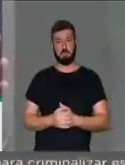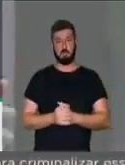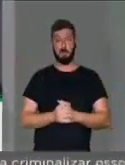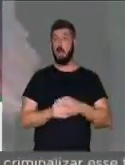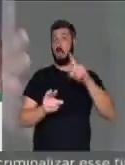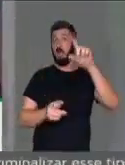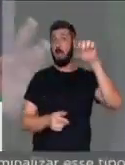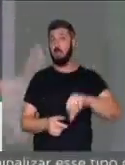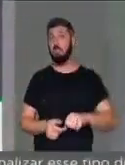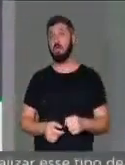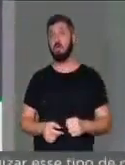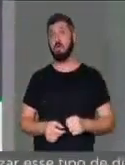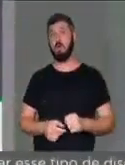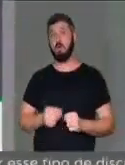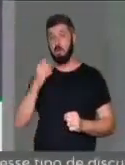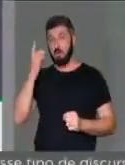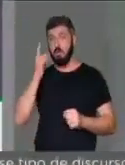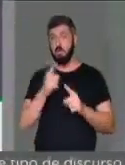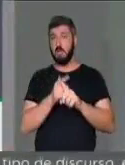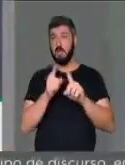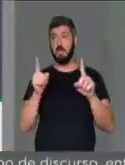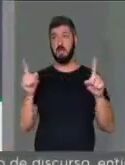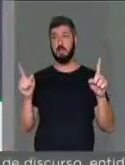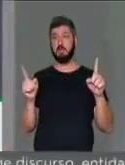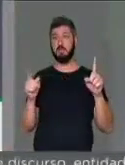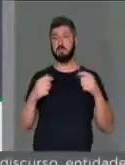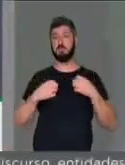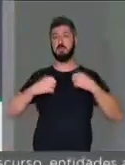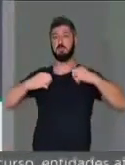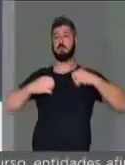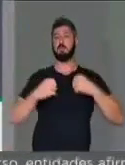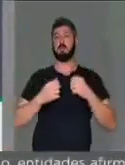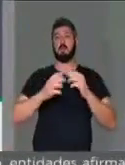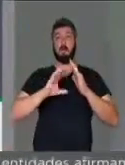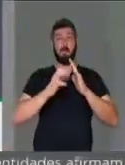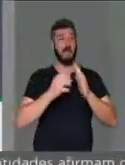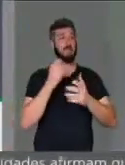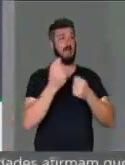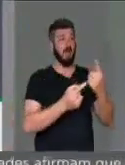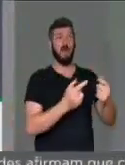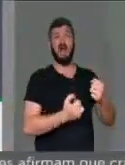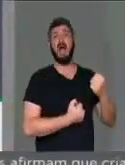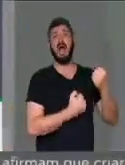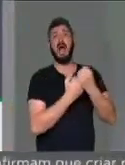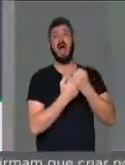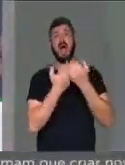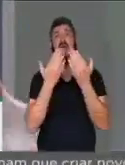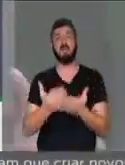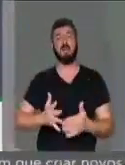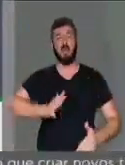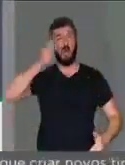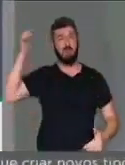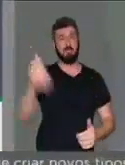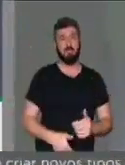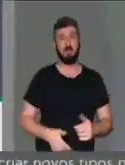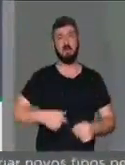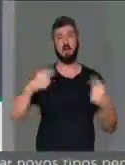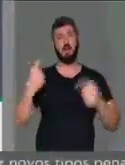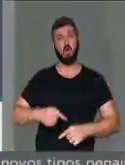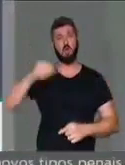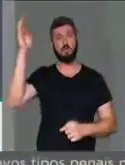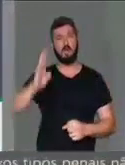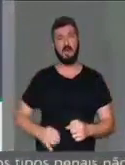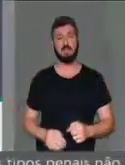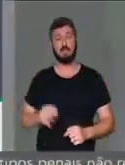Pior, senhoras e senhores deputados, tem um partido que apoia esta miséria contra o Brasil,